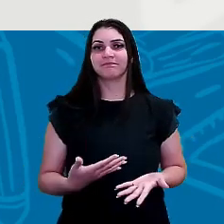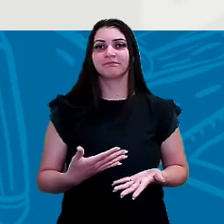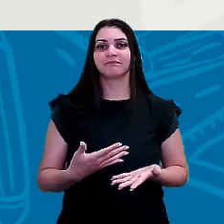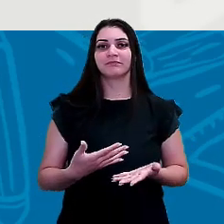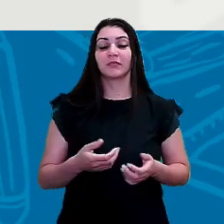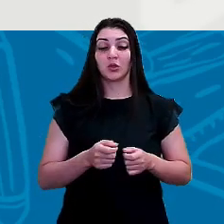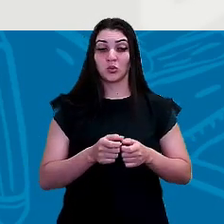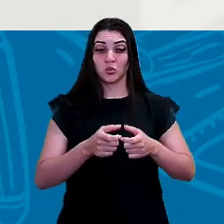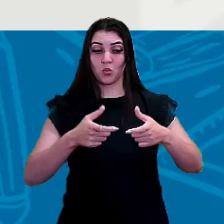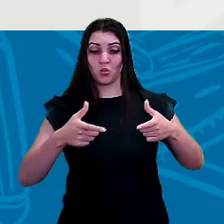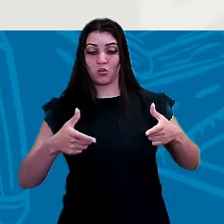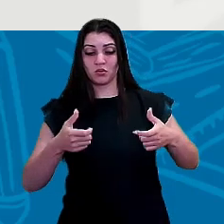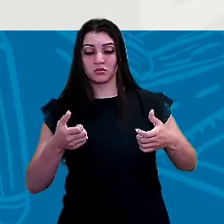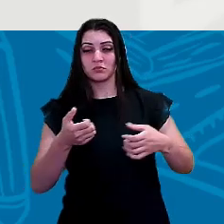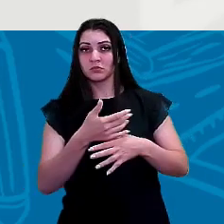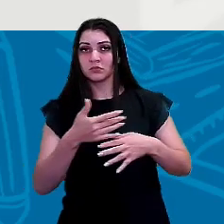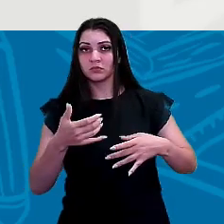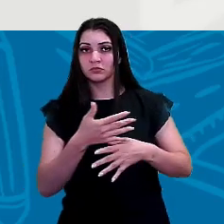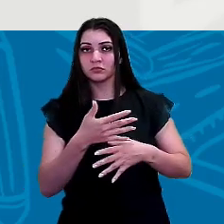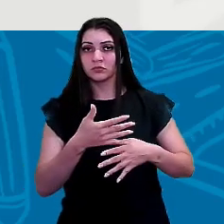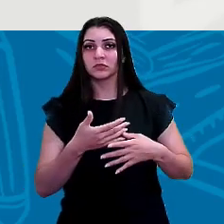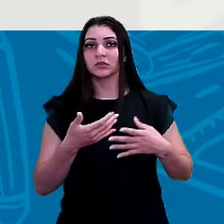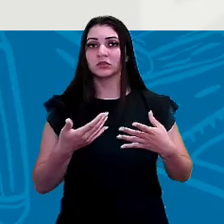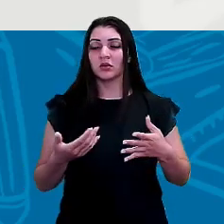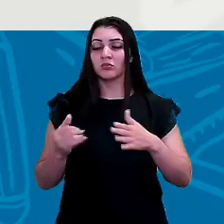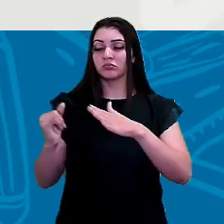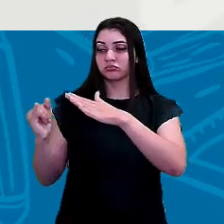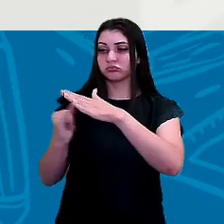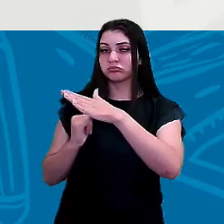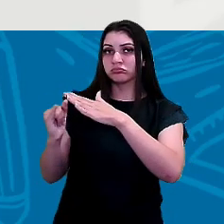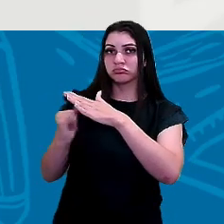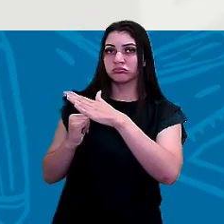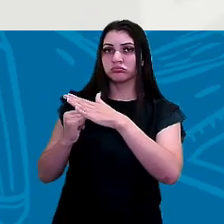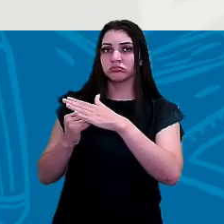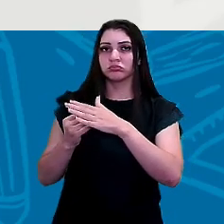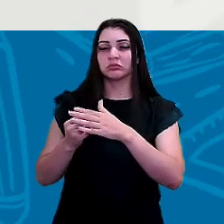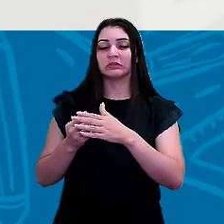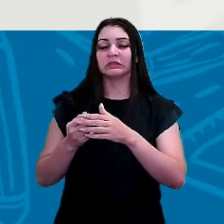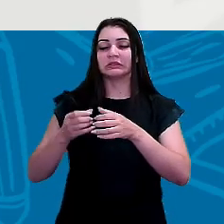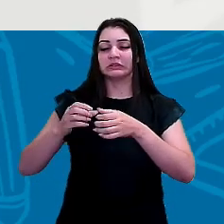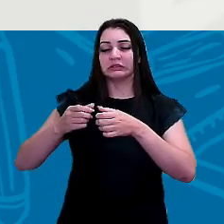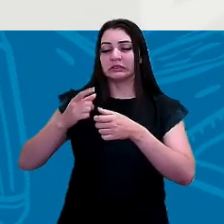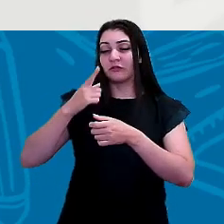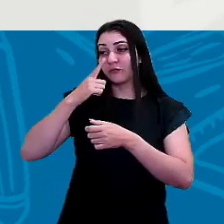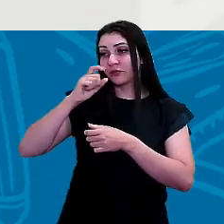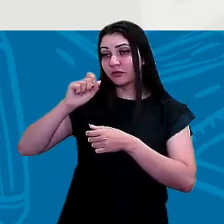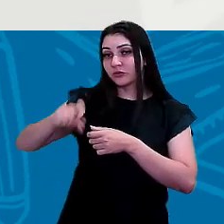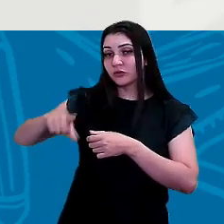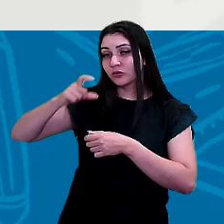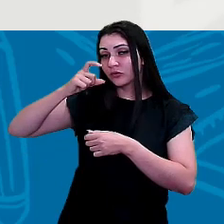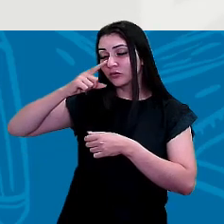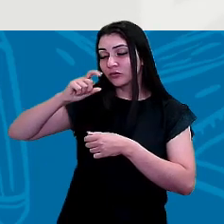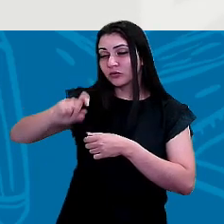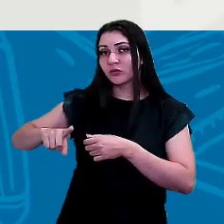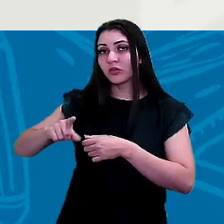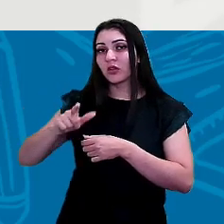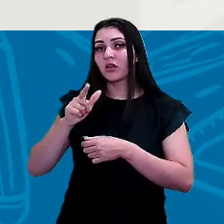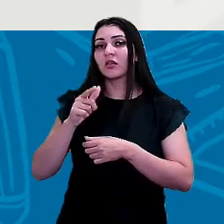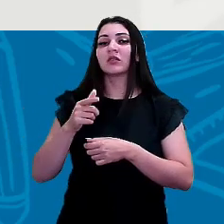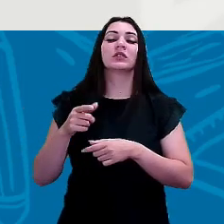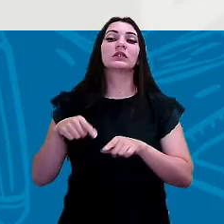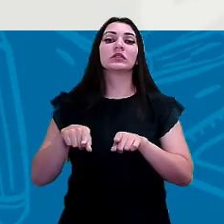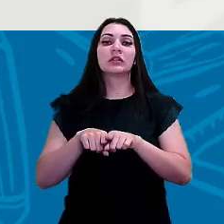crescimento das cidades né? tanto as indústrias vão despechar produtos químicos né? como nas